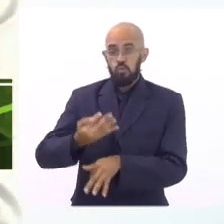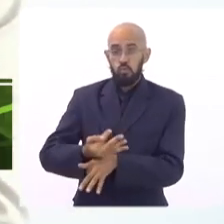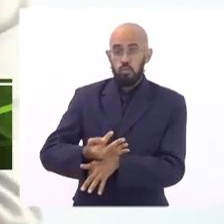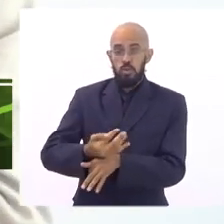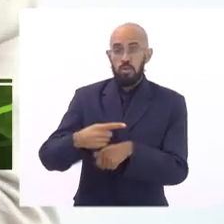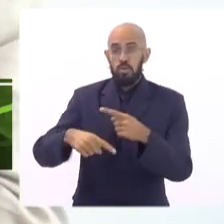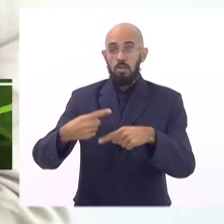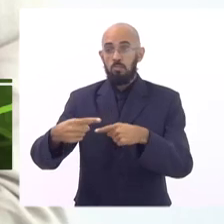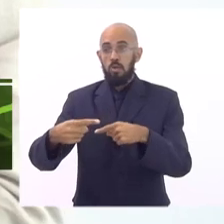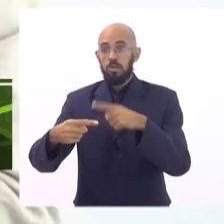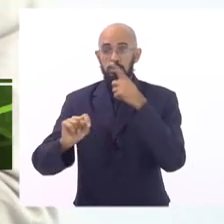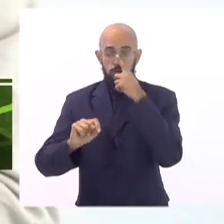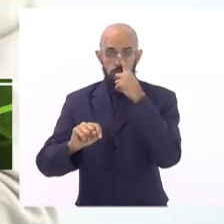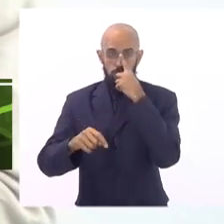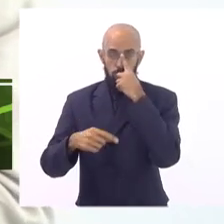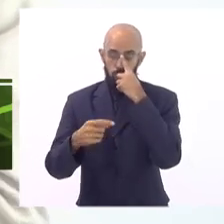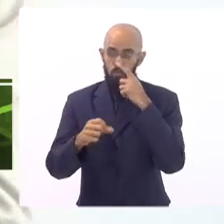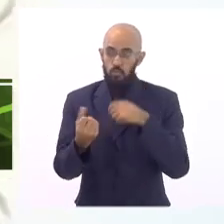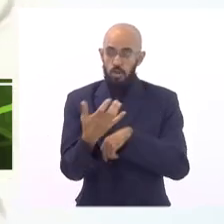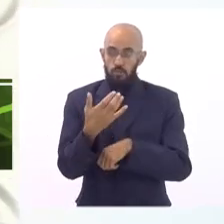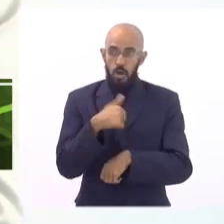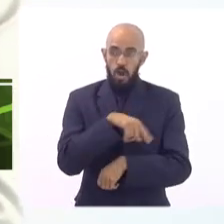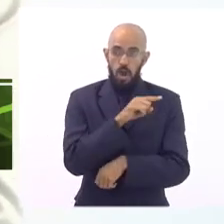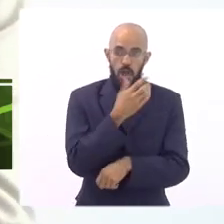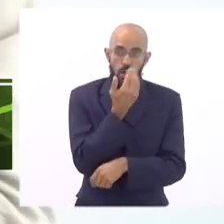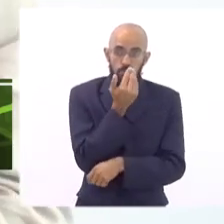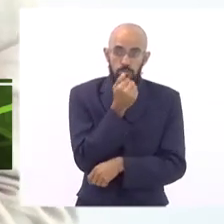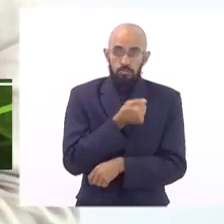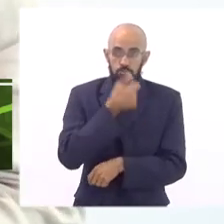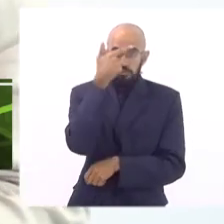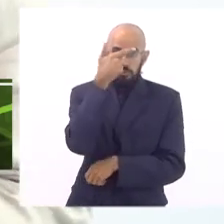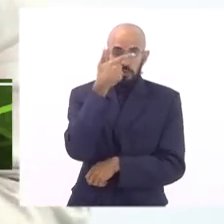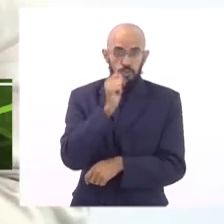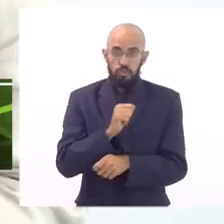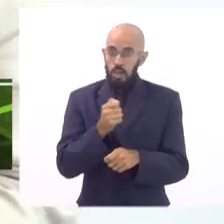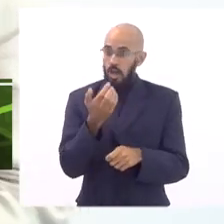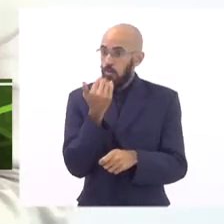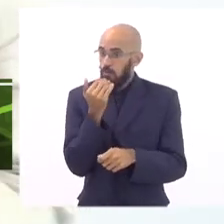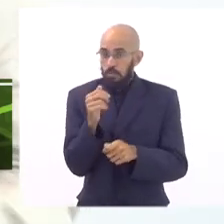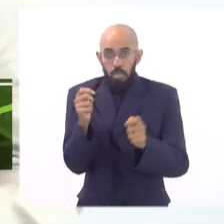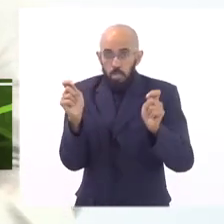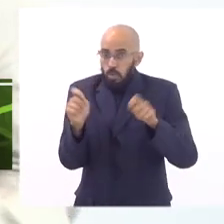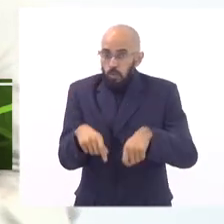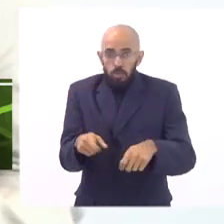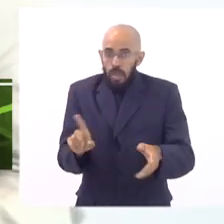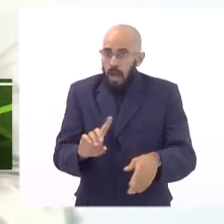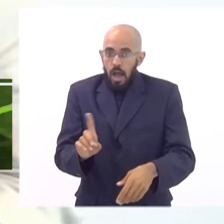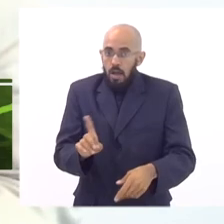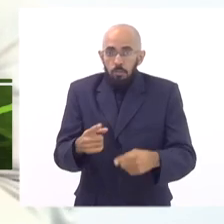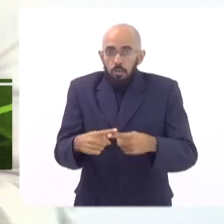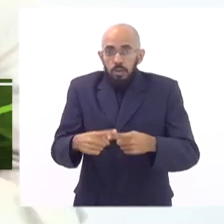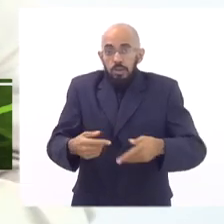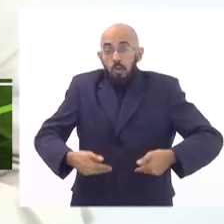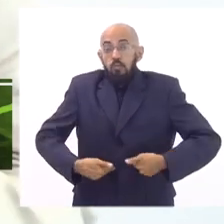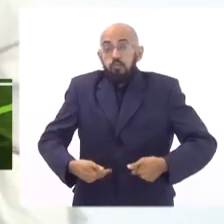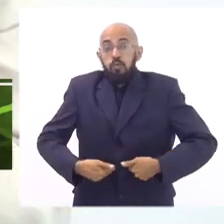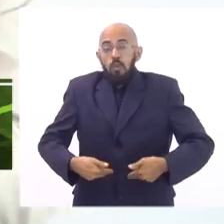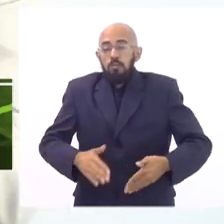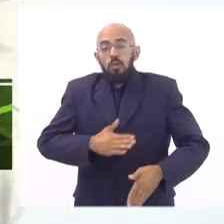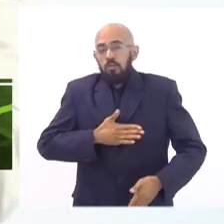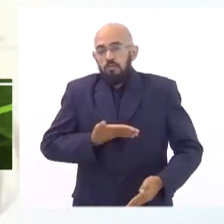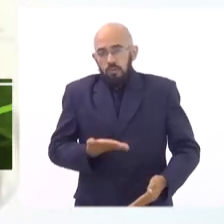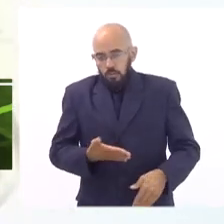for almoçar vai estar com ainda mais fome a comida não vai dar pra todo mundo almoçar olha que situação que a gente está